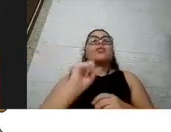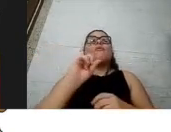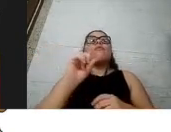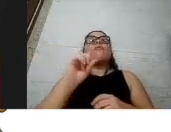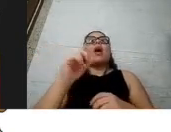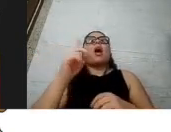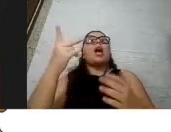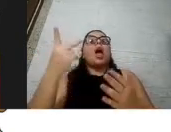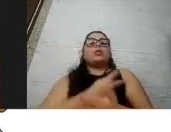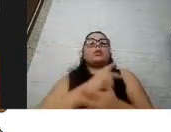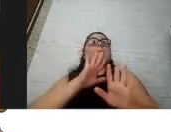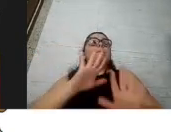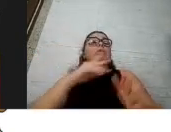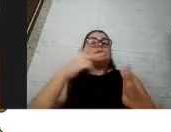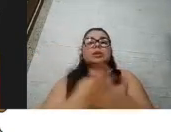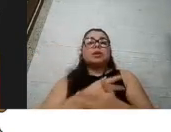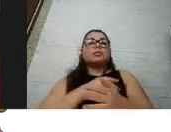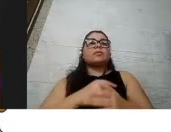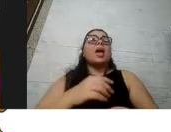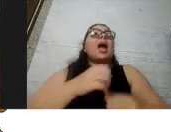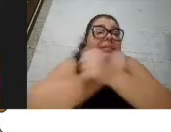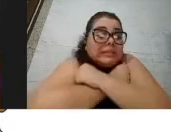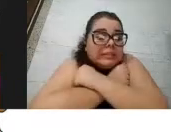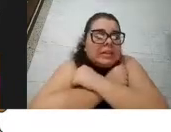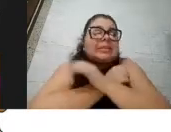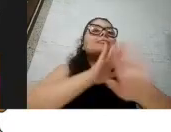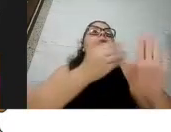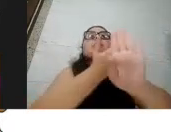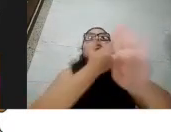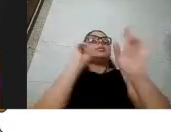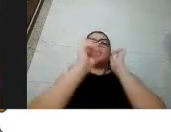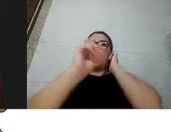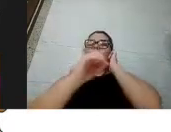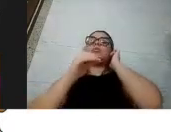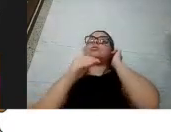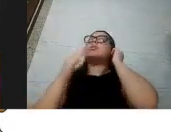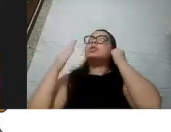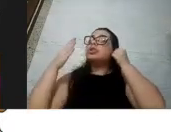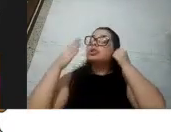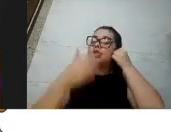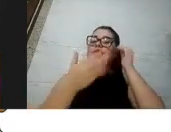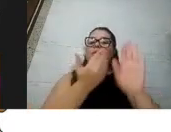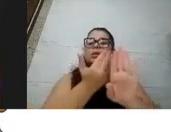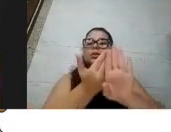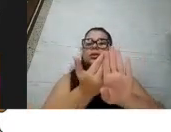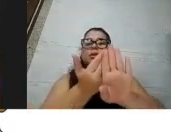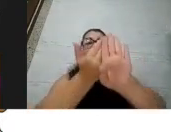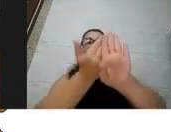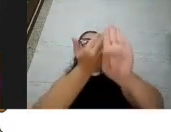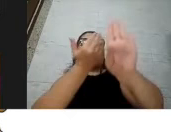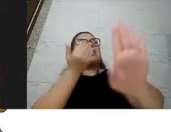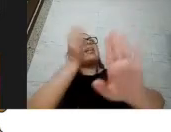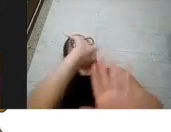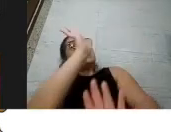então às vezes pode ser a chega, abraça e daí mantém a distância, não, chega, mantém a distância e fala só um oi